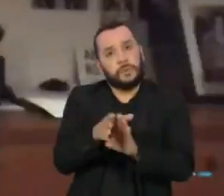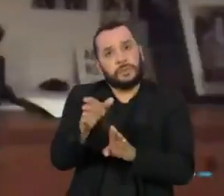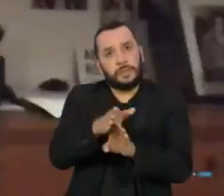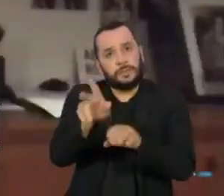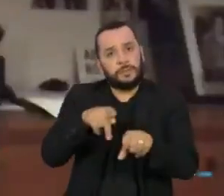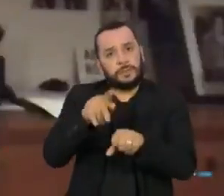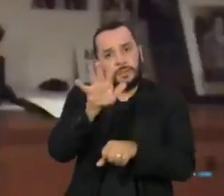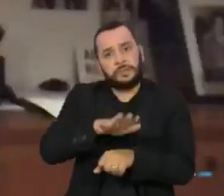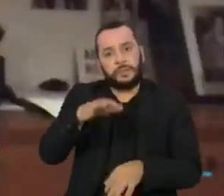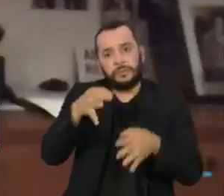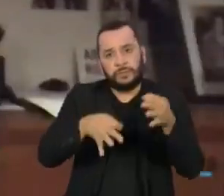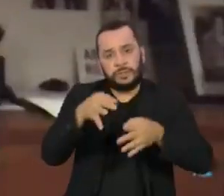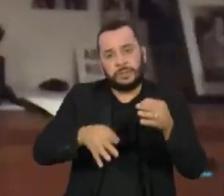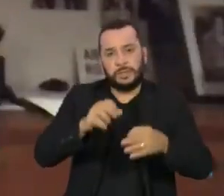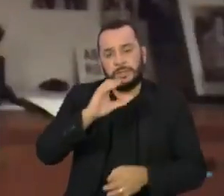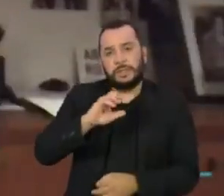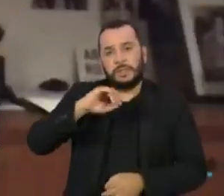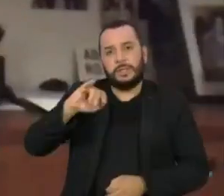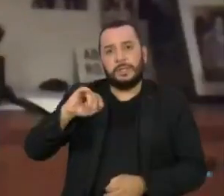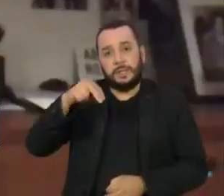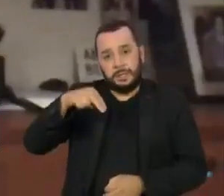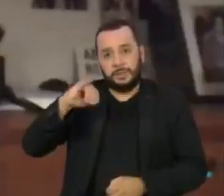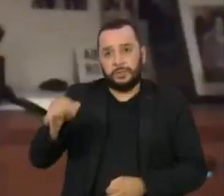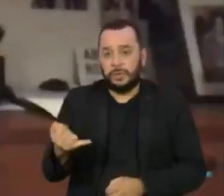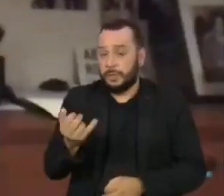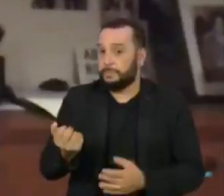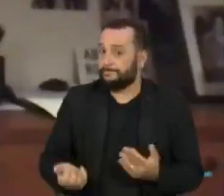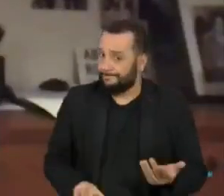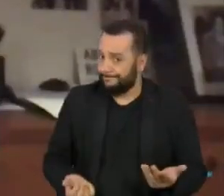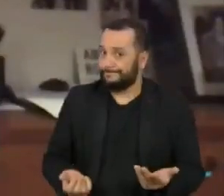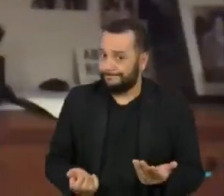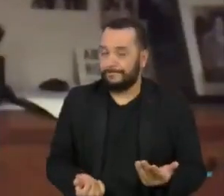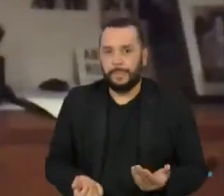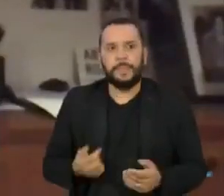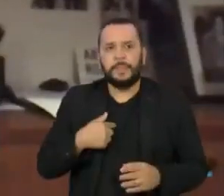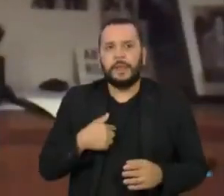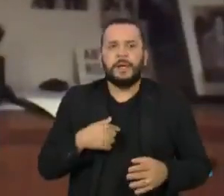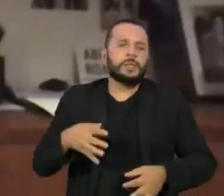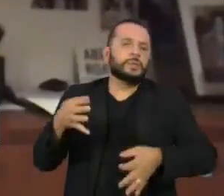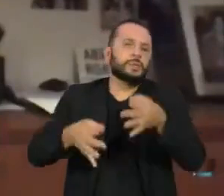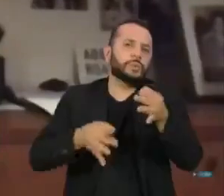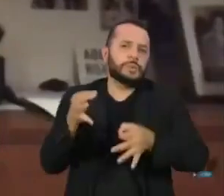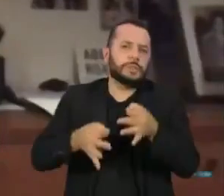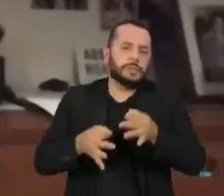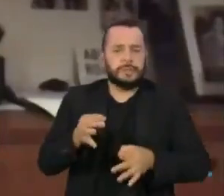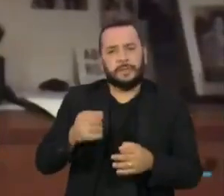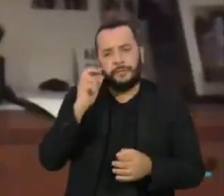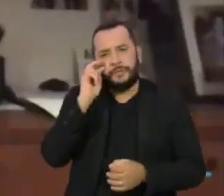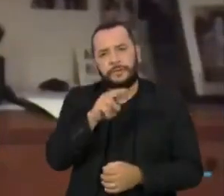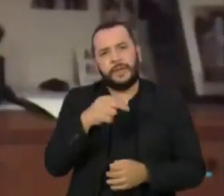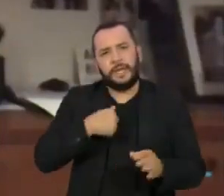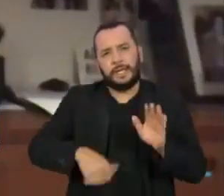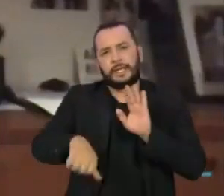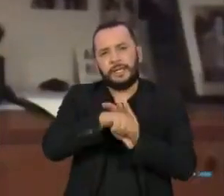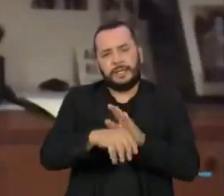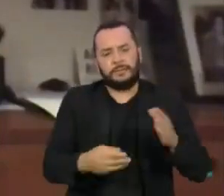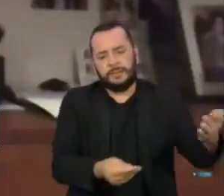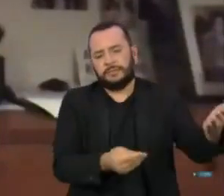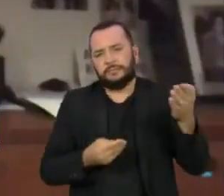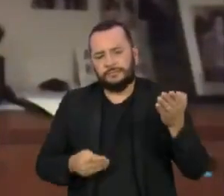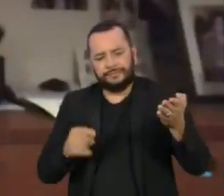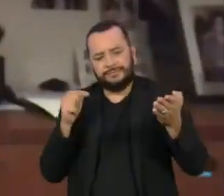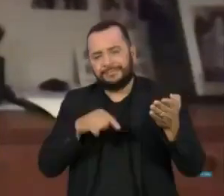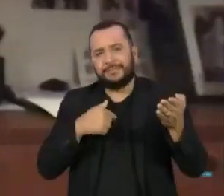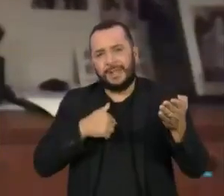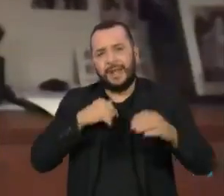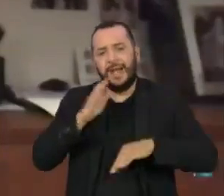O tempo da justiça e da resposta que a justiça dá a um fato criminoso levado a ela, sempre foi muito mais lento, e